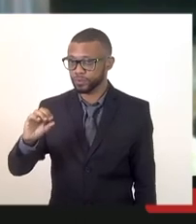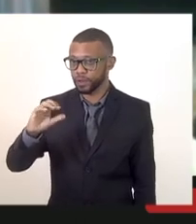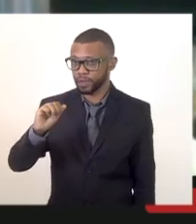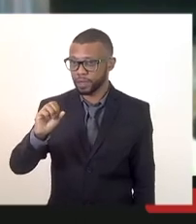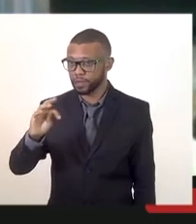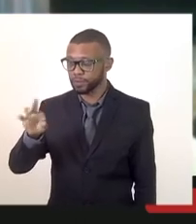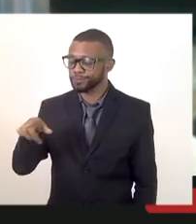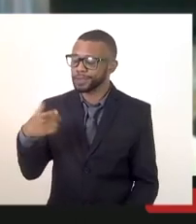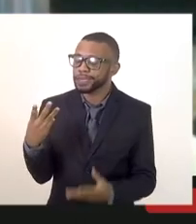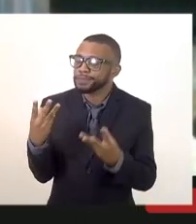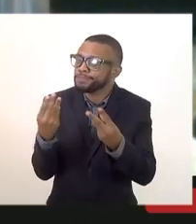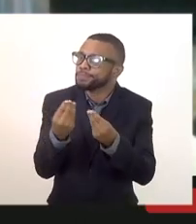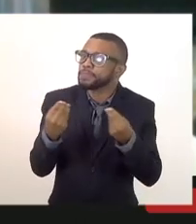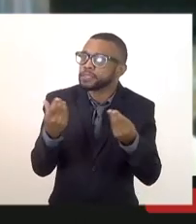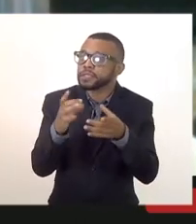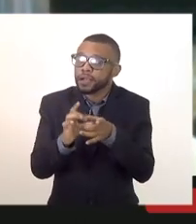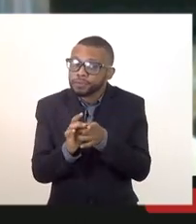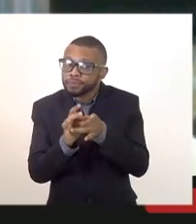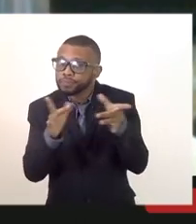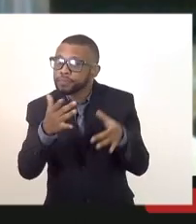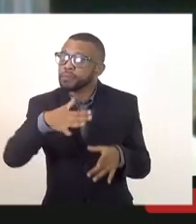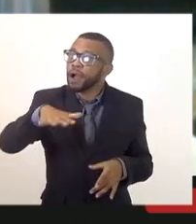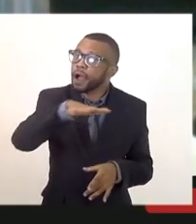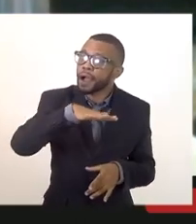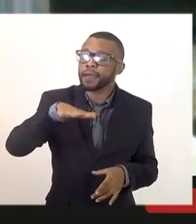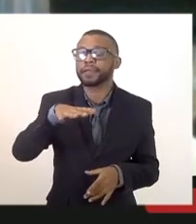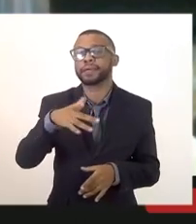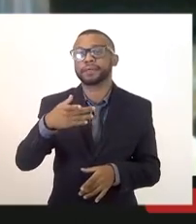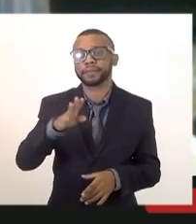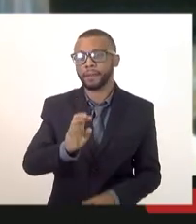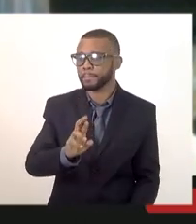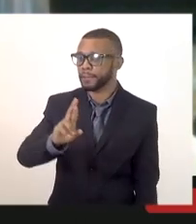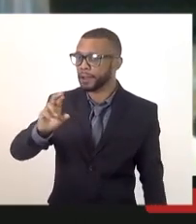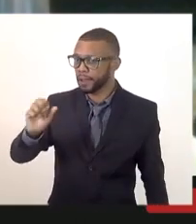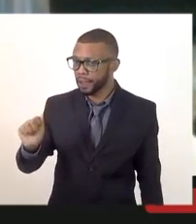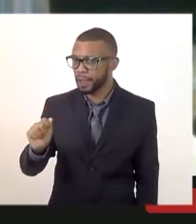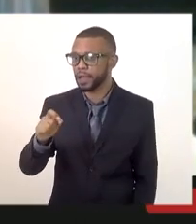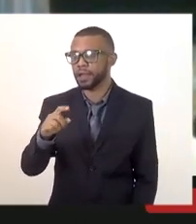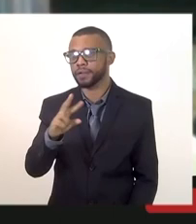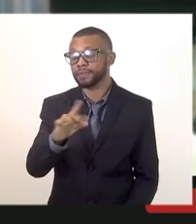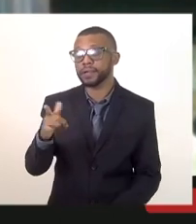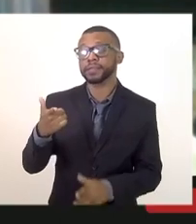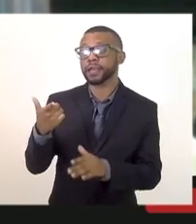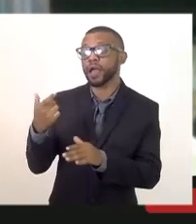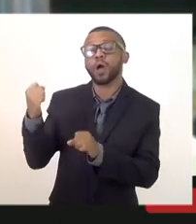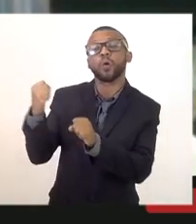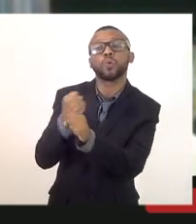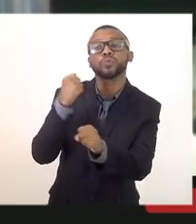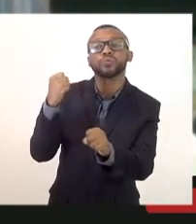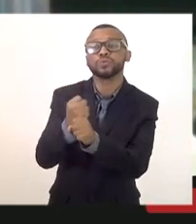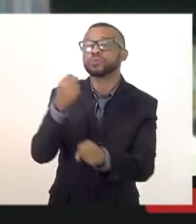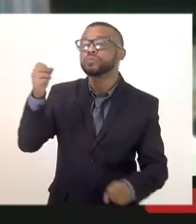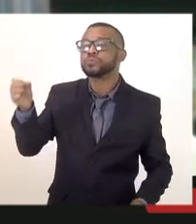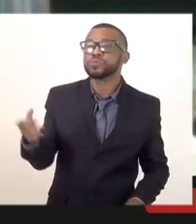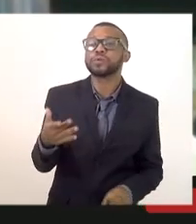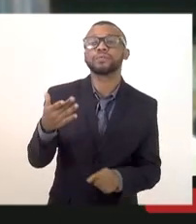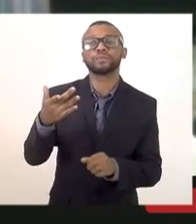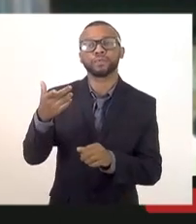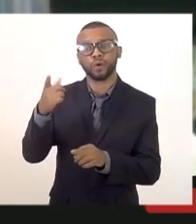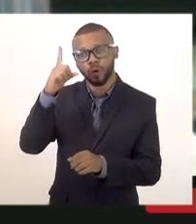cedendo uma área na Belardo Bueno na Barra da Tijuca onde será construído um novo hospital um hospital